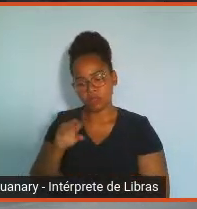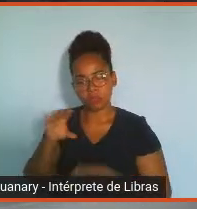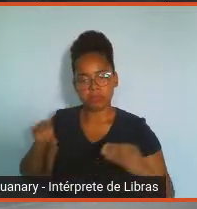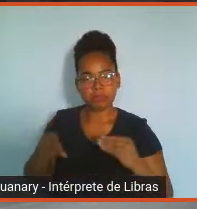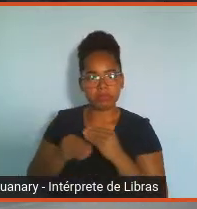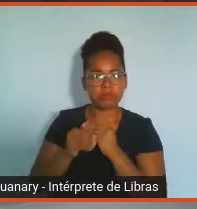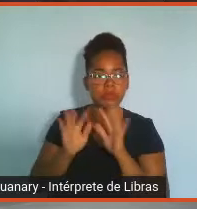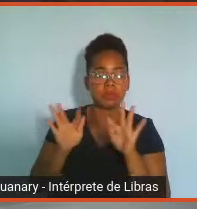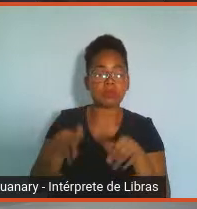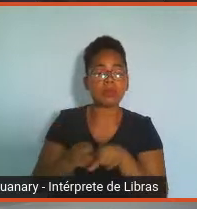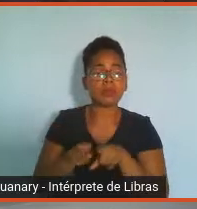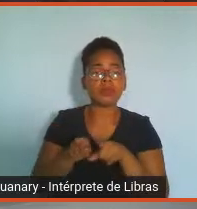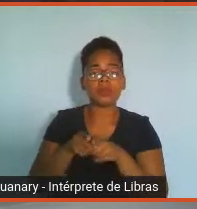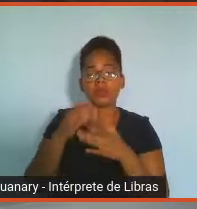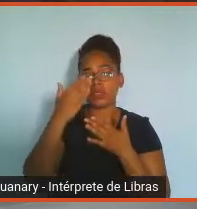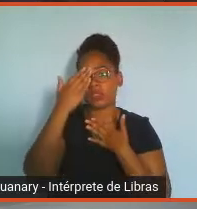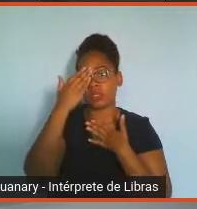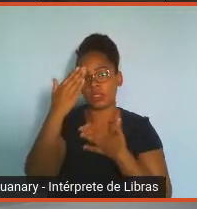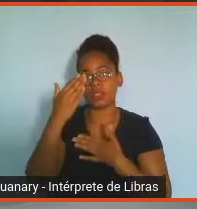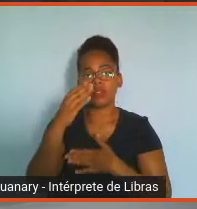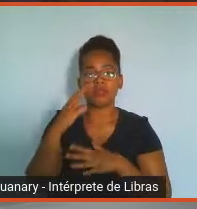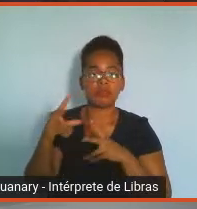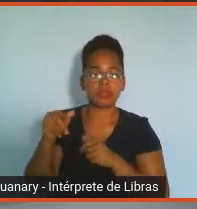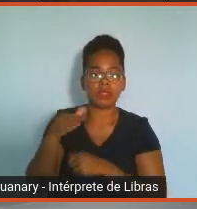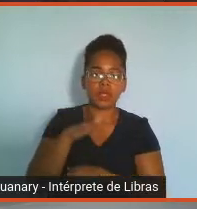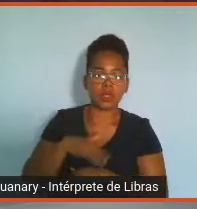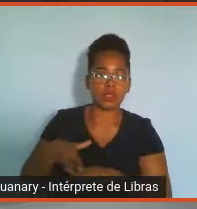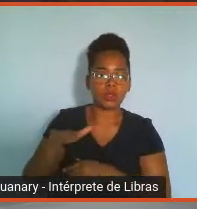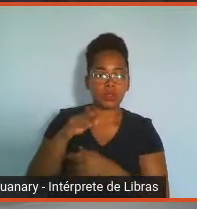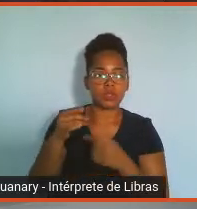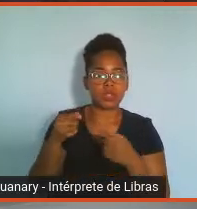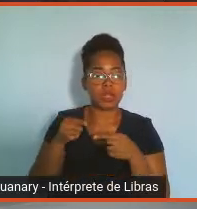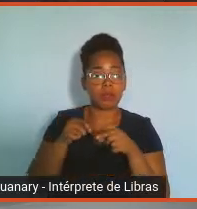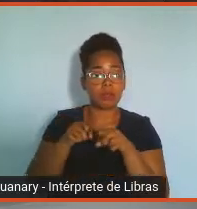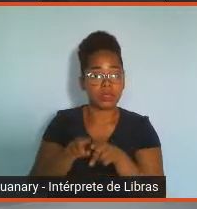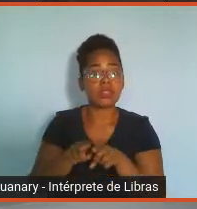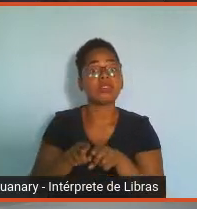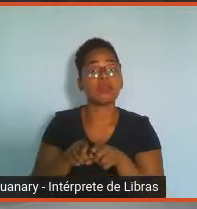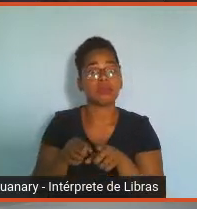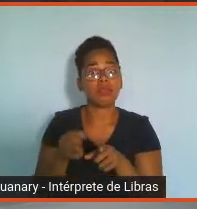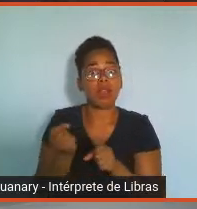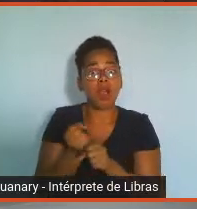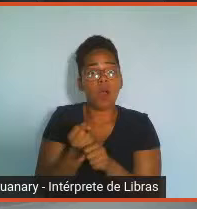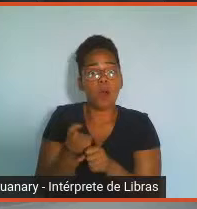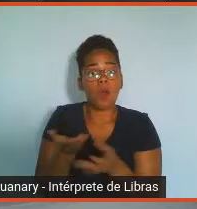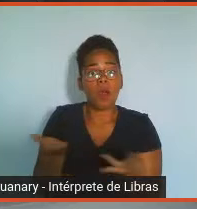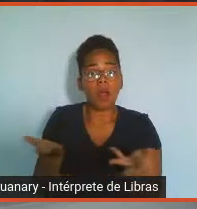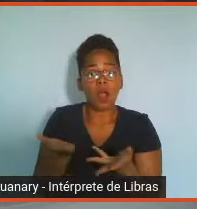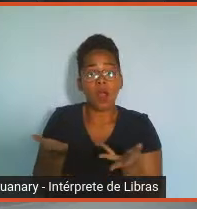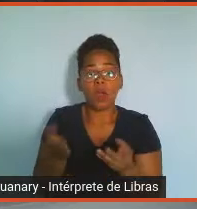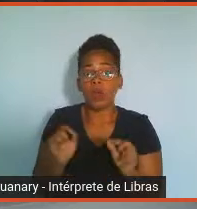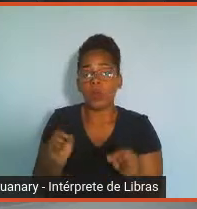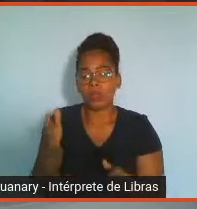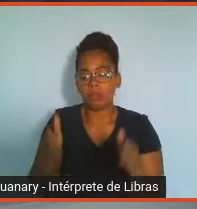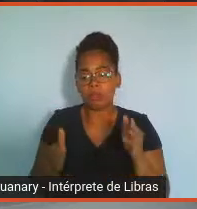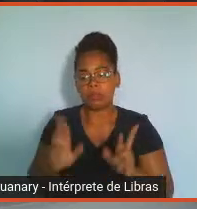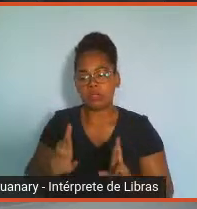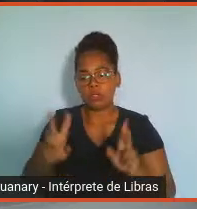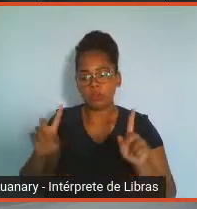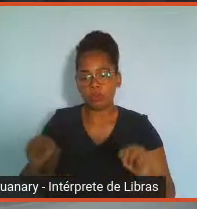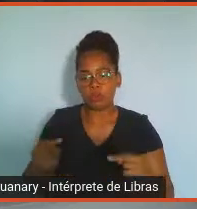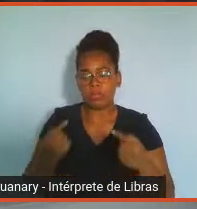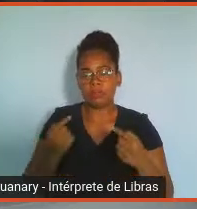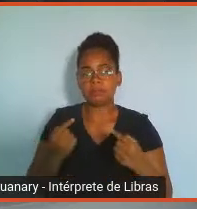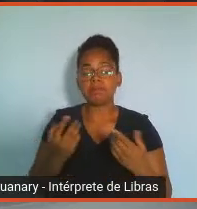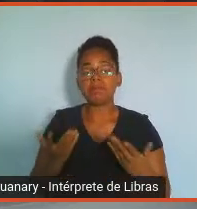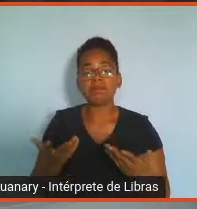pela parceria durante todo este ano, este ano diferente que nós tivemos, muito desafiador e eu desejo